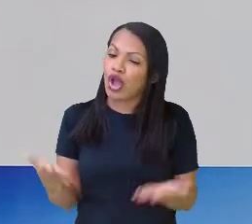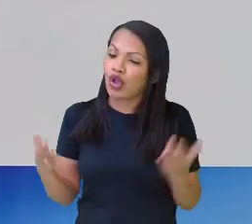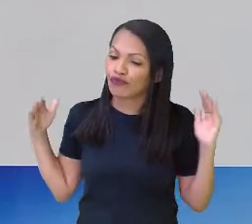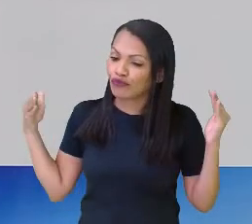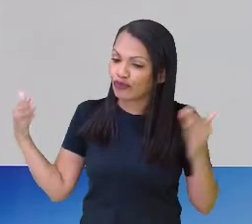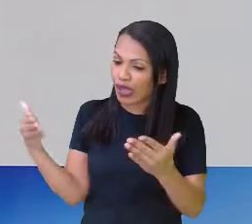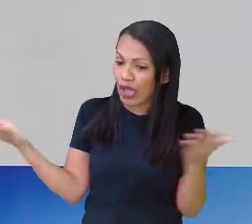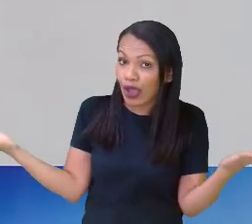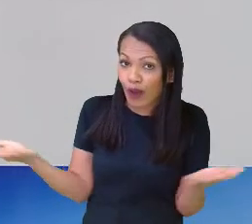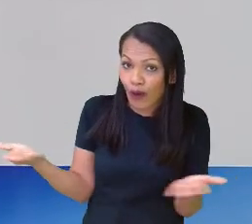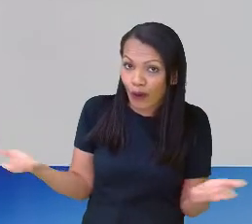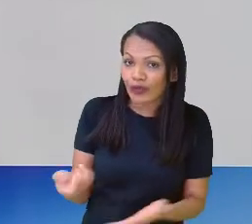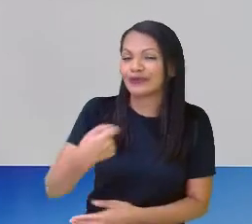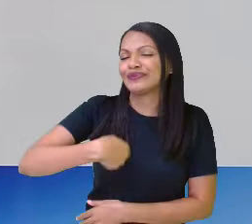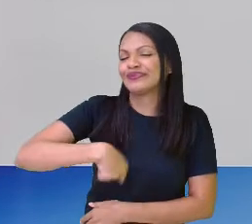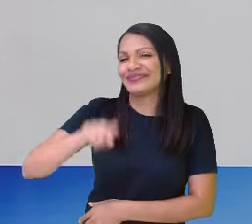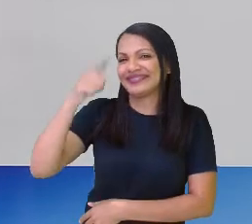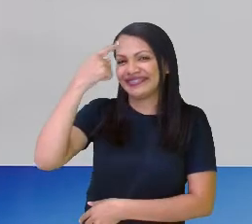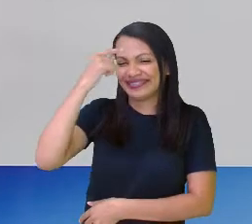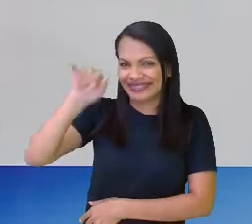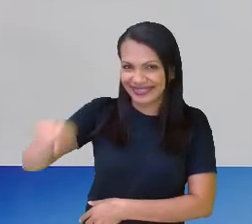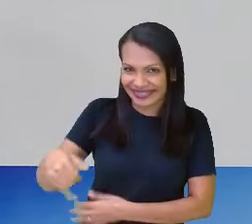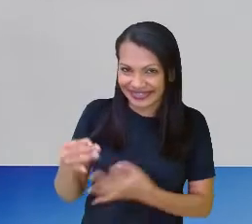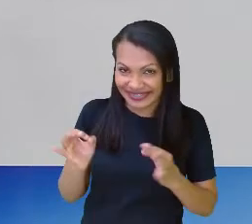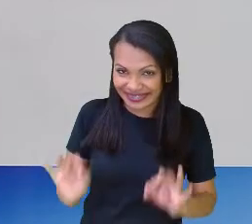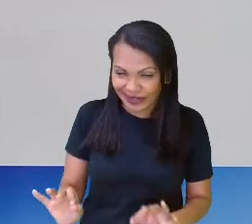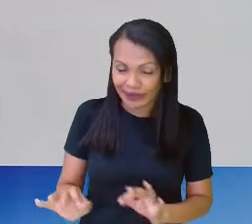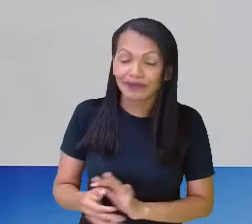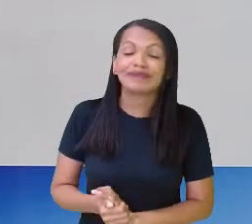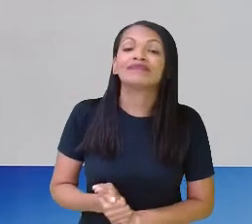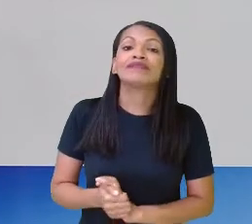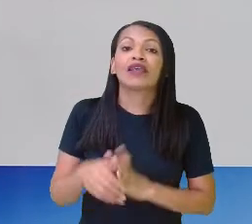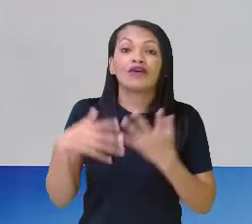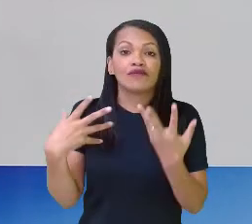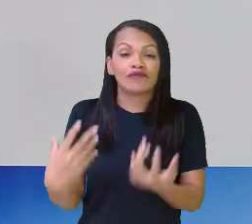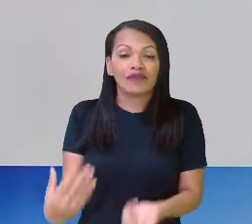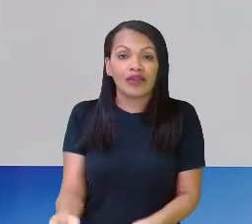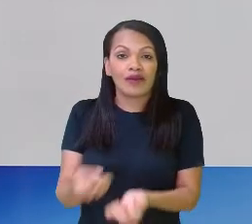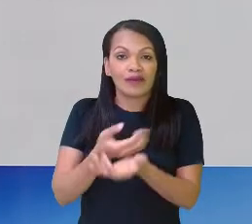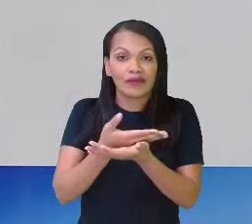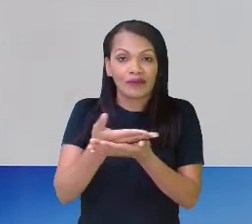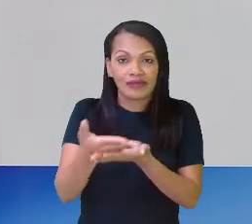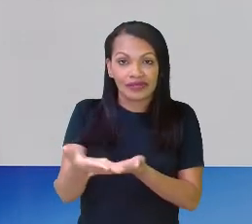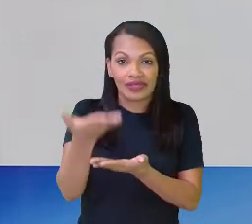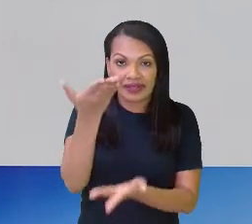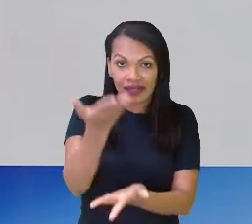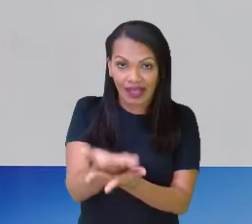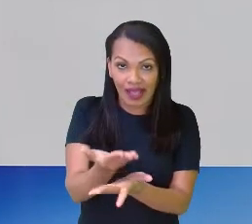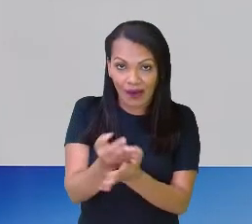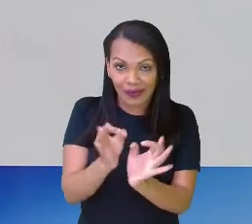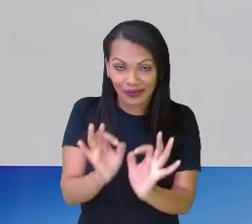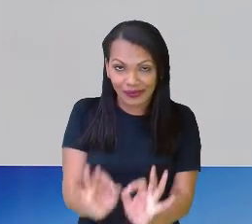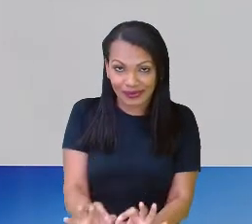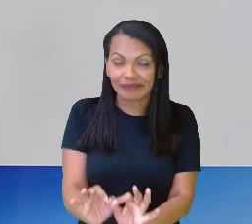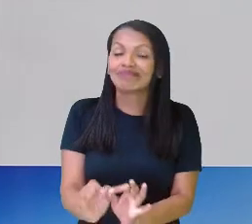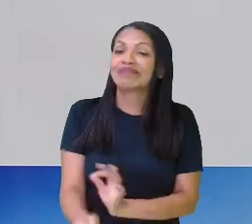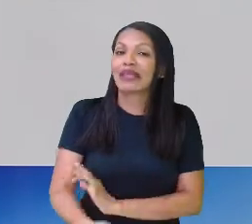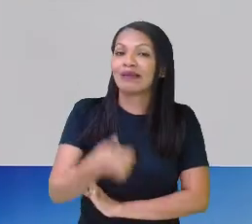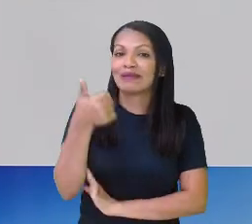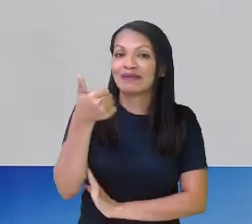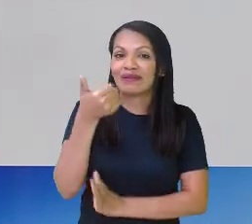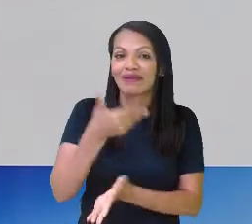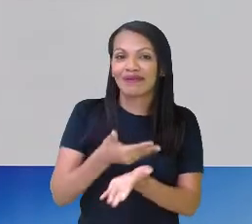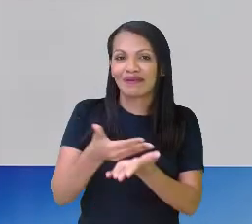hoje na queridíssima Jéssica, né? Sem mais desculpas, vamos começar a nossa aula. Primeiramente, eu